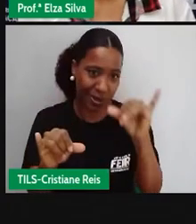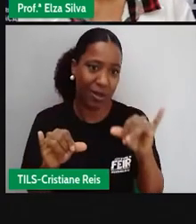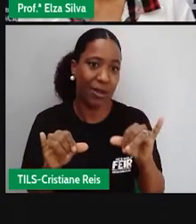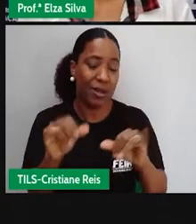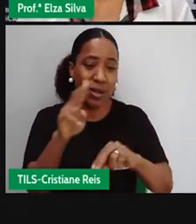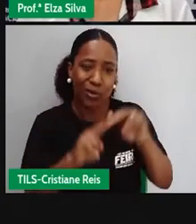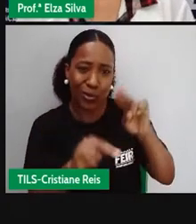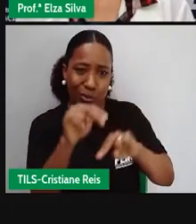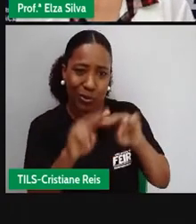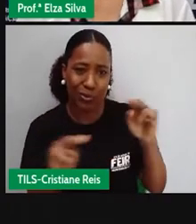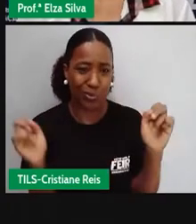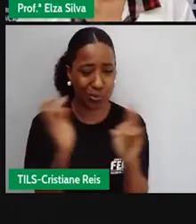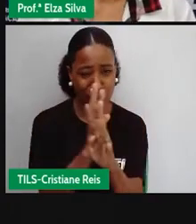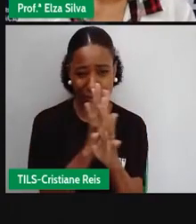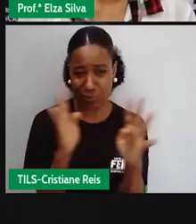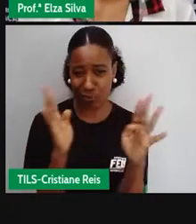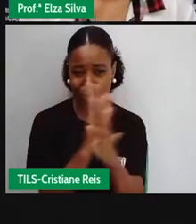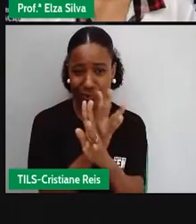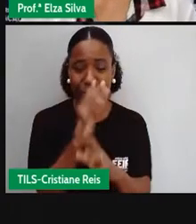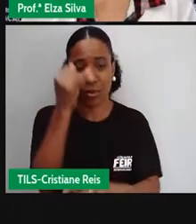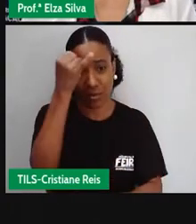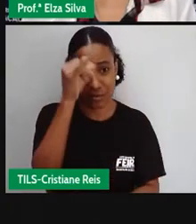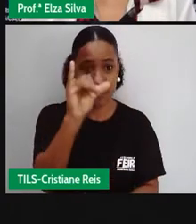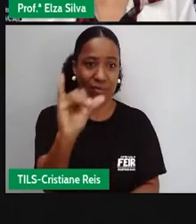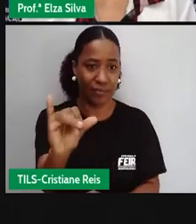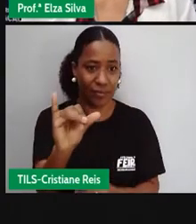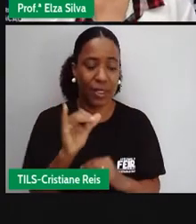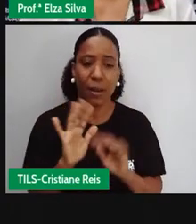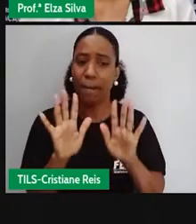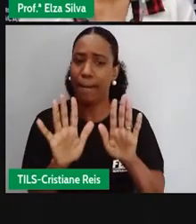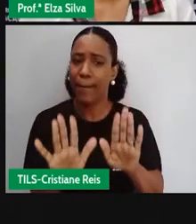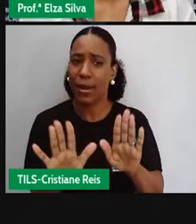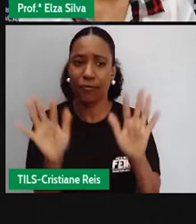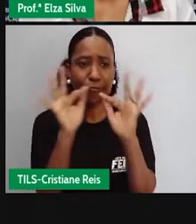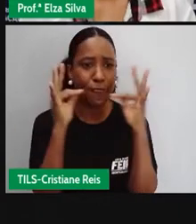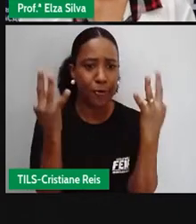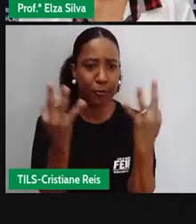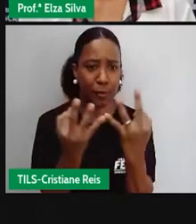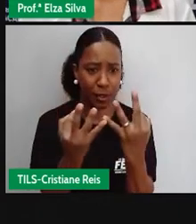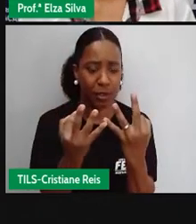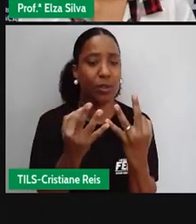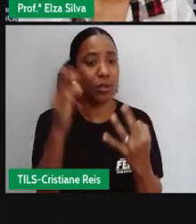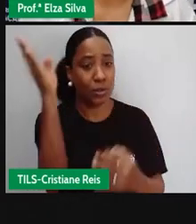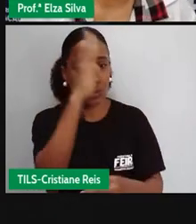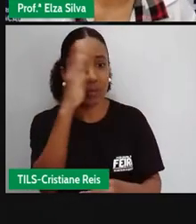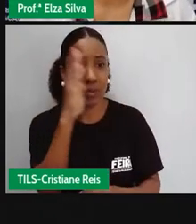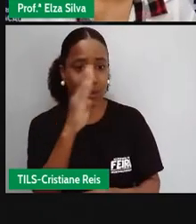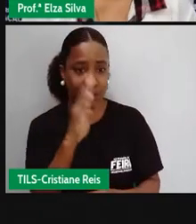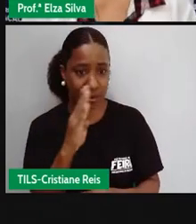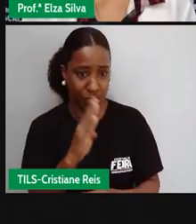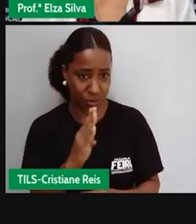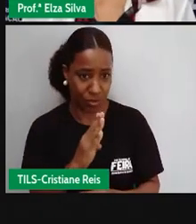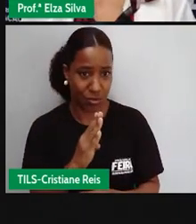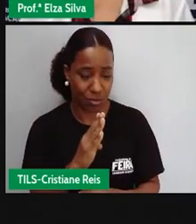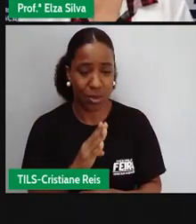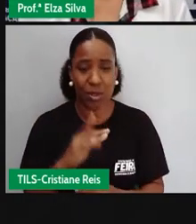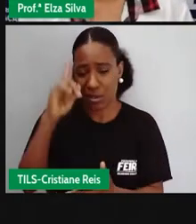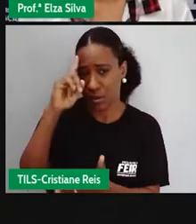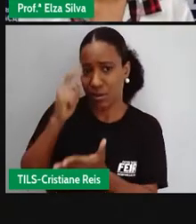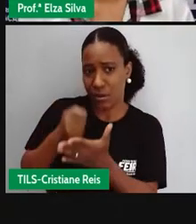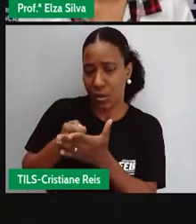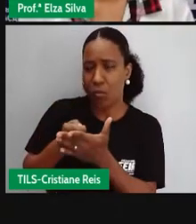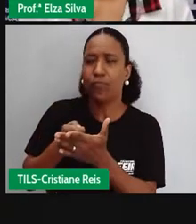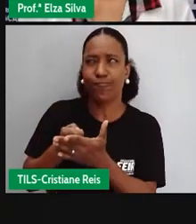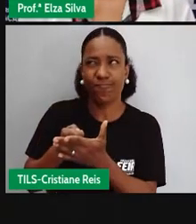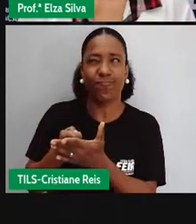data. No entanto, as famílias brasileiras decidiram festejar o São João em